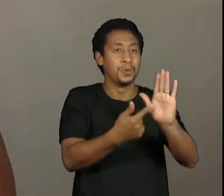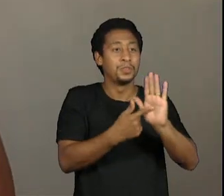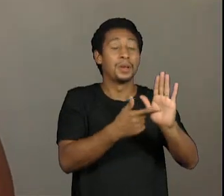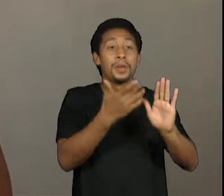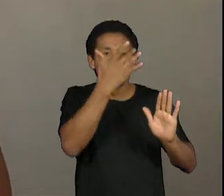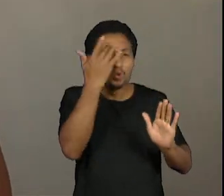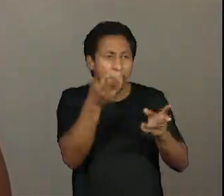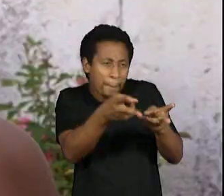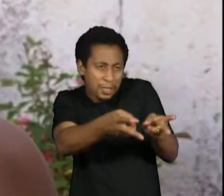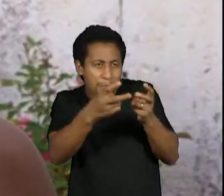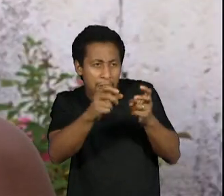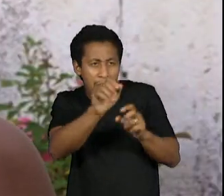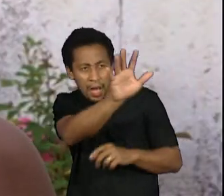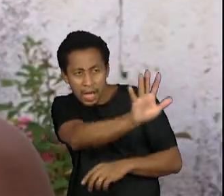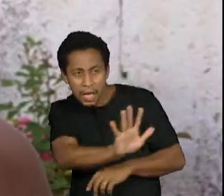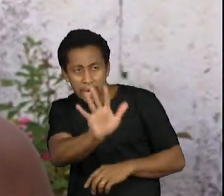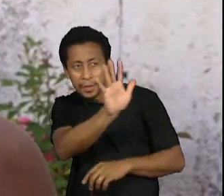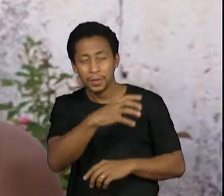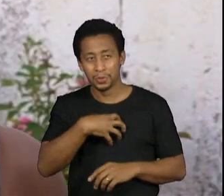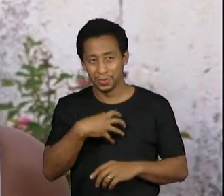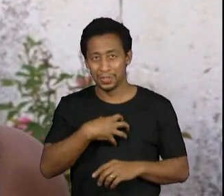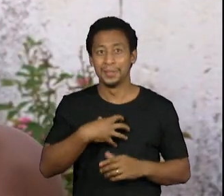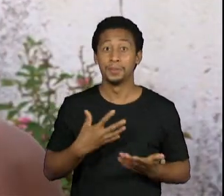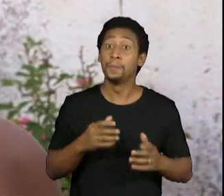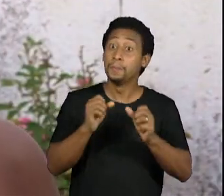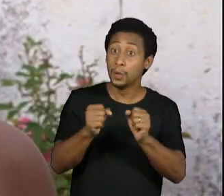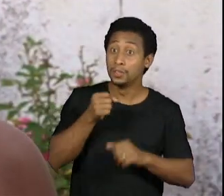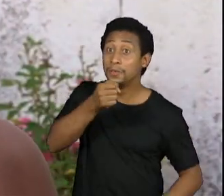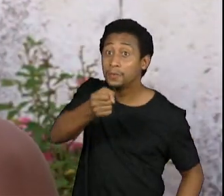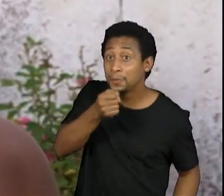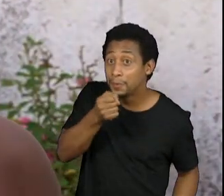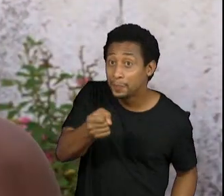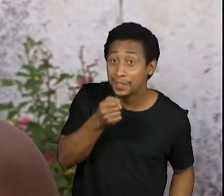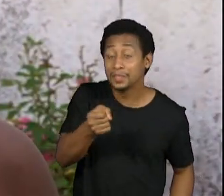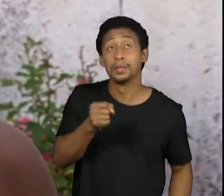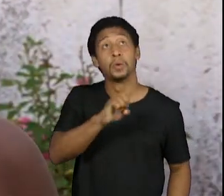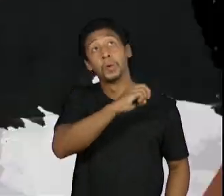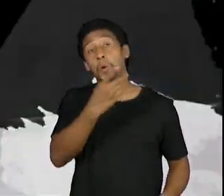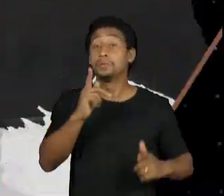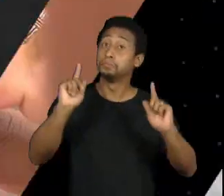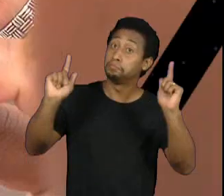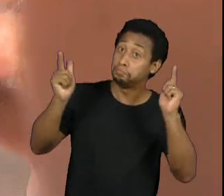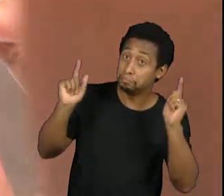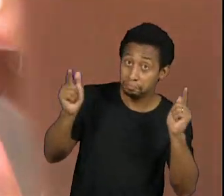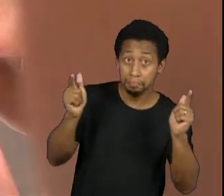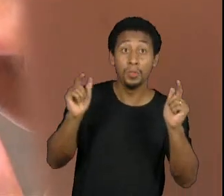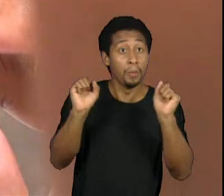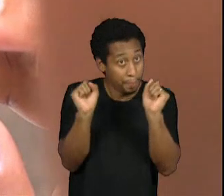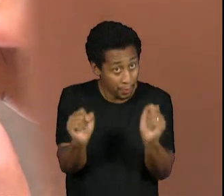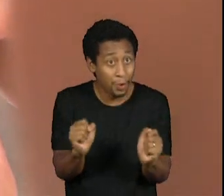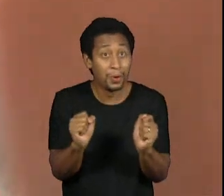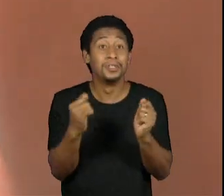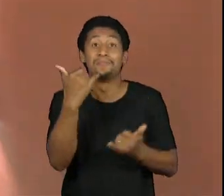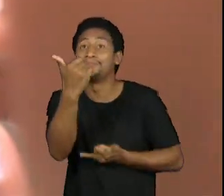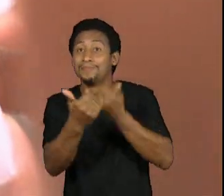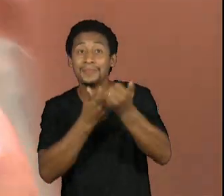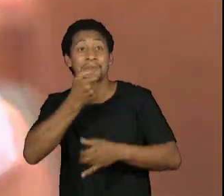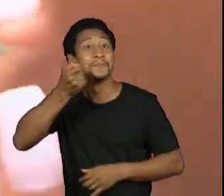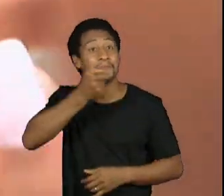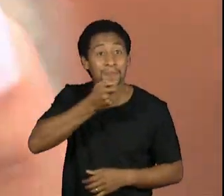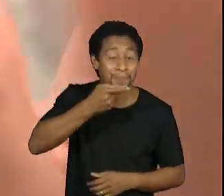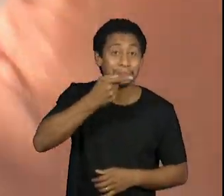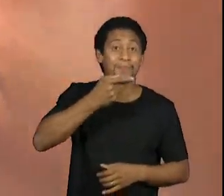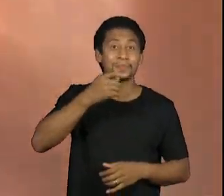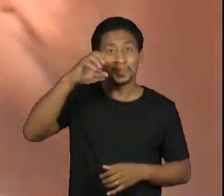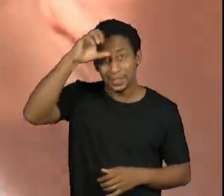quem está com trás da voz, né? Ele pode ter um cunho jornalístico, ele pode ter um cunho de entretenimento, ele pode ter um cunho de autoconhecimento. Eu